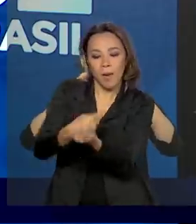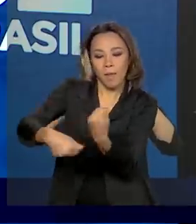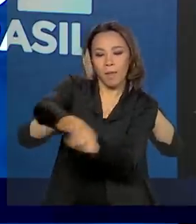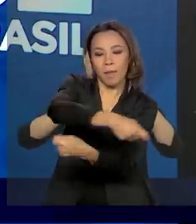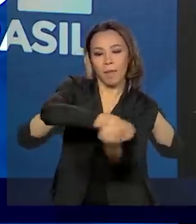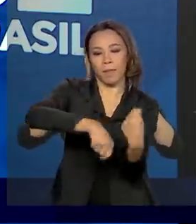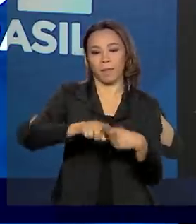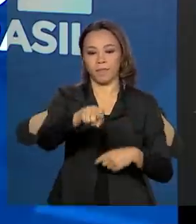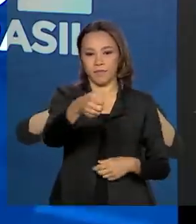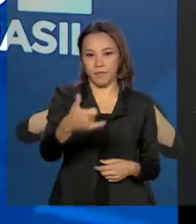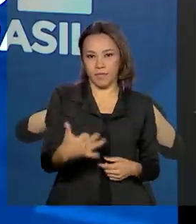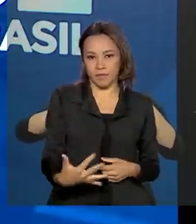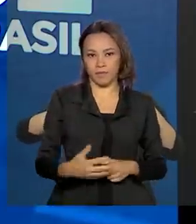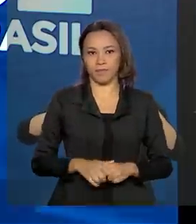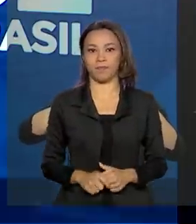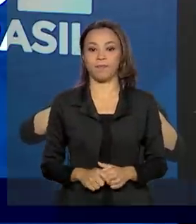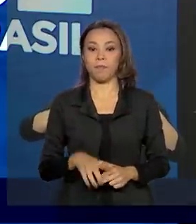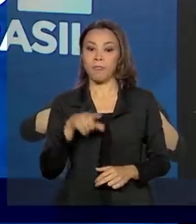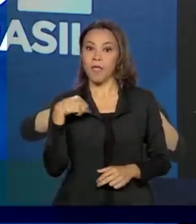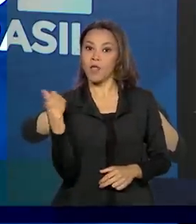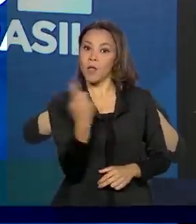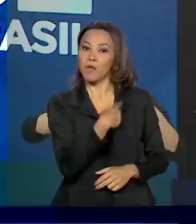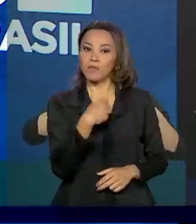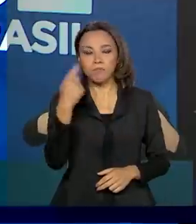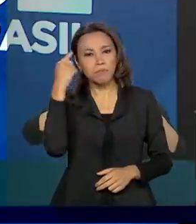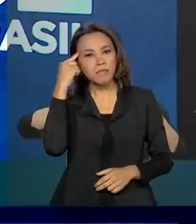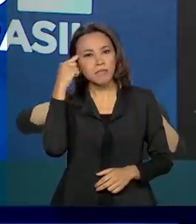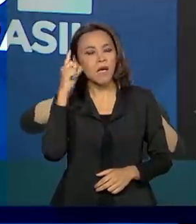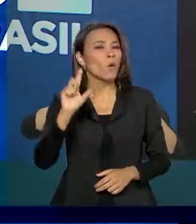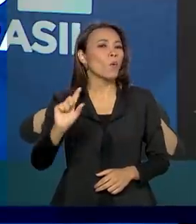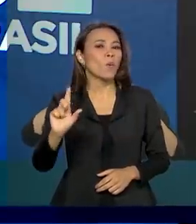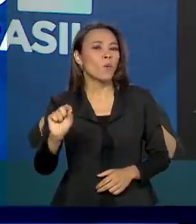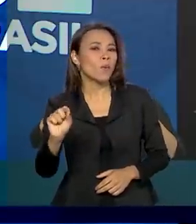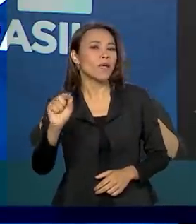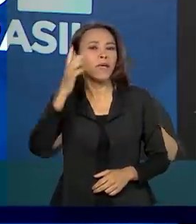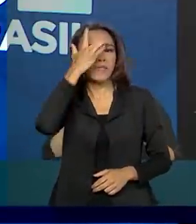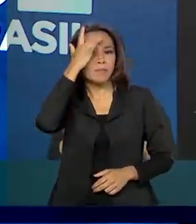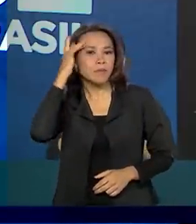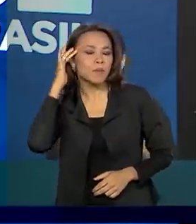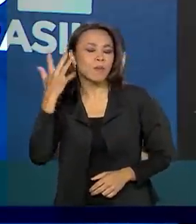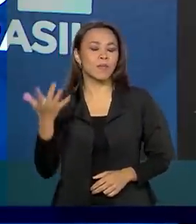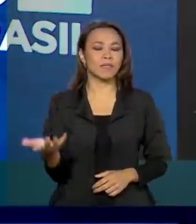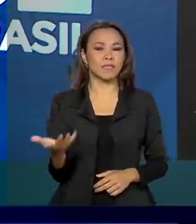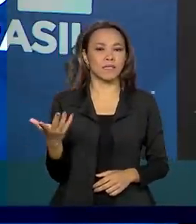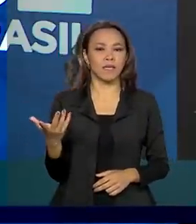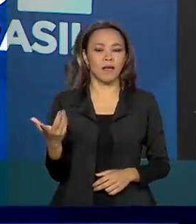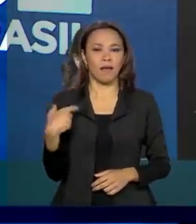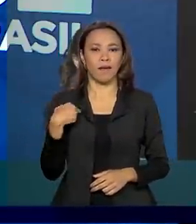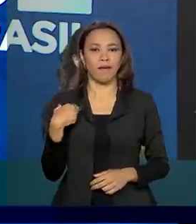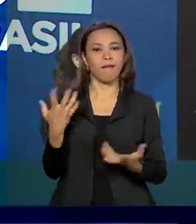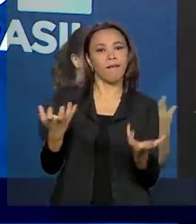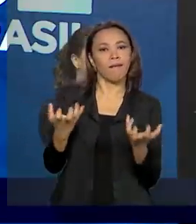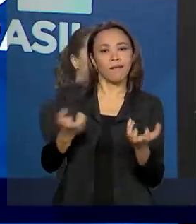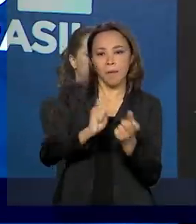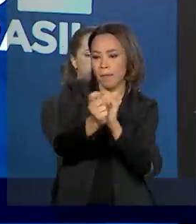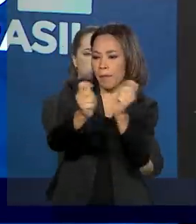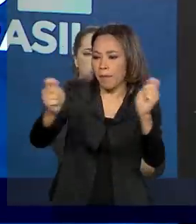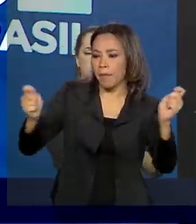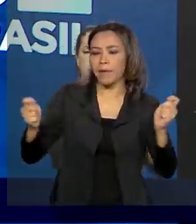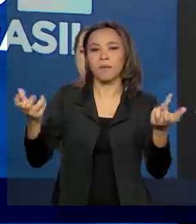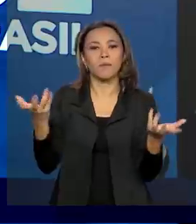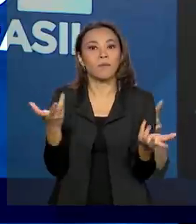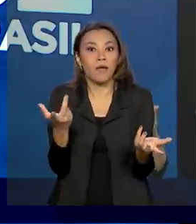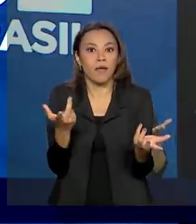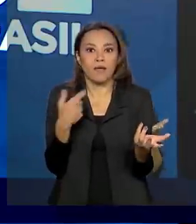Quando nós pensamos o que as pessoas esperavam em termos de um serviço de pagamento, o que aparece é que as pessoas